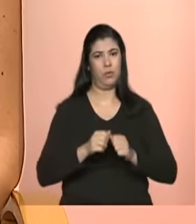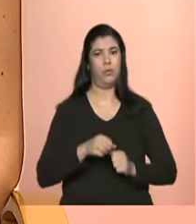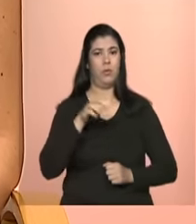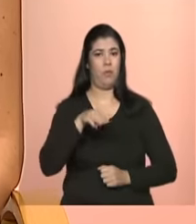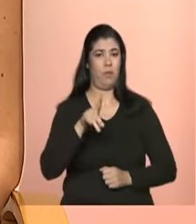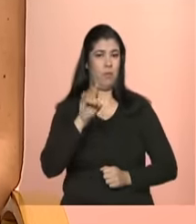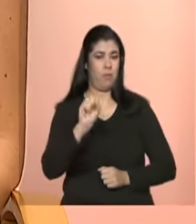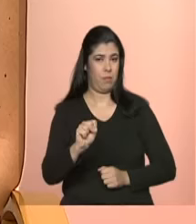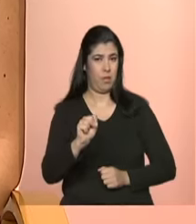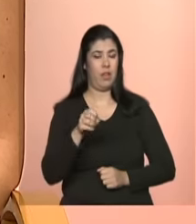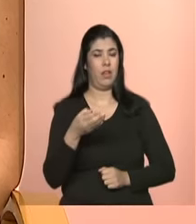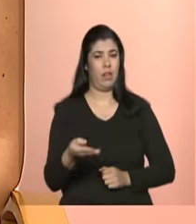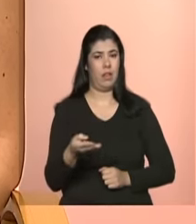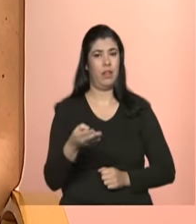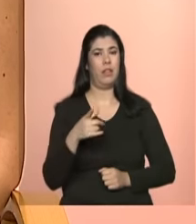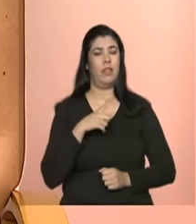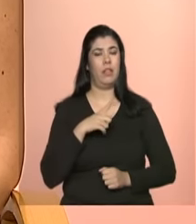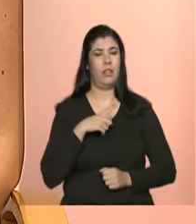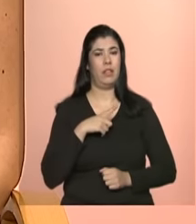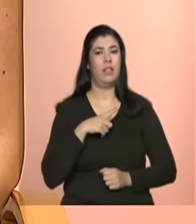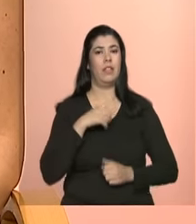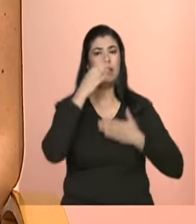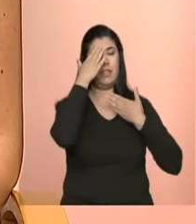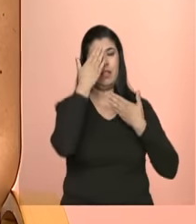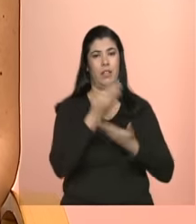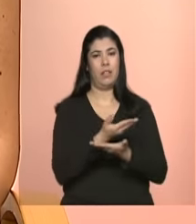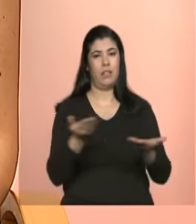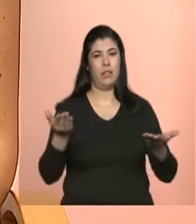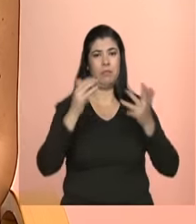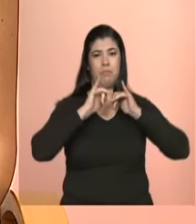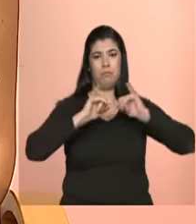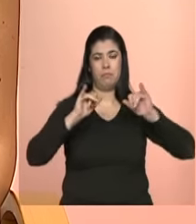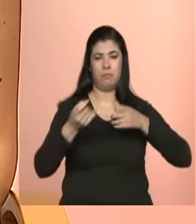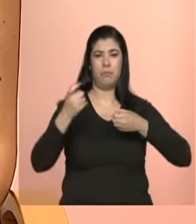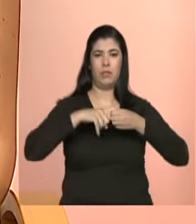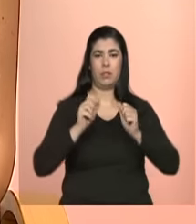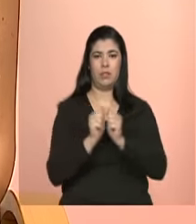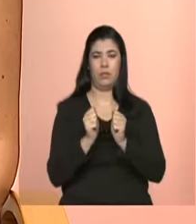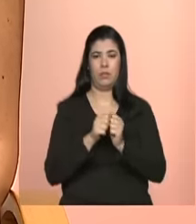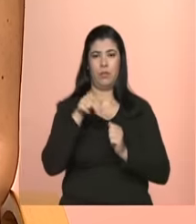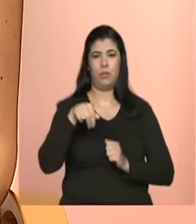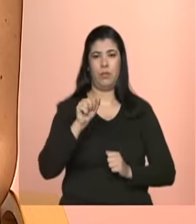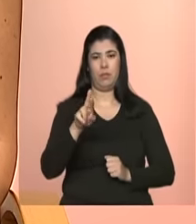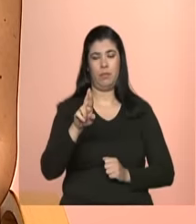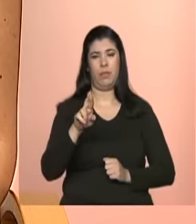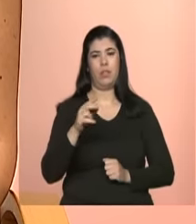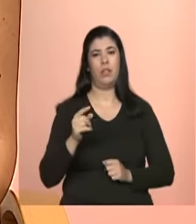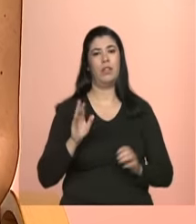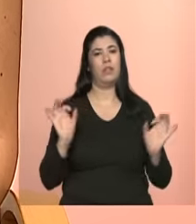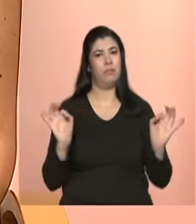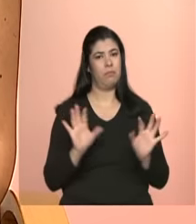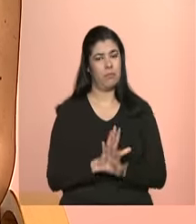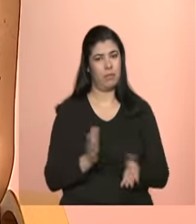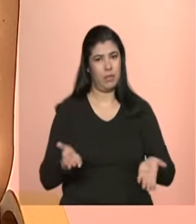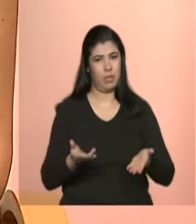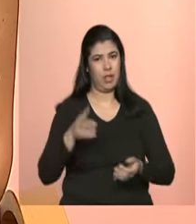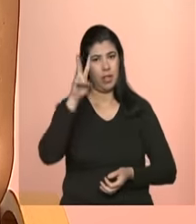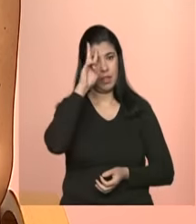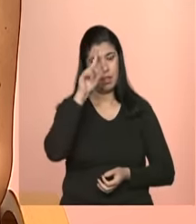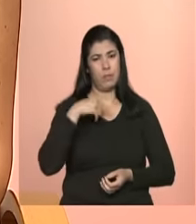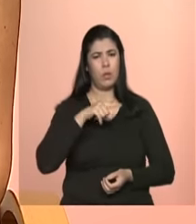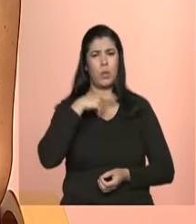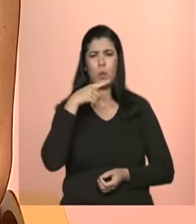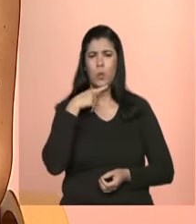Desenvolvimento Social e Combate à Fome agradece a sua audiência e a parceria com a NBR nós ficamos por aqui lembrando que as